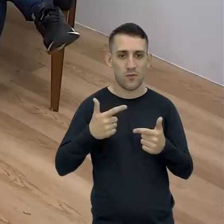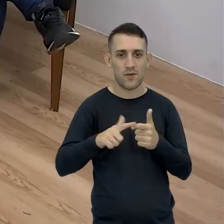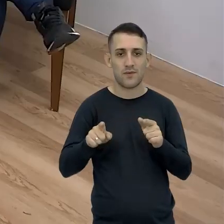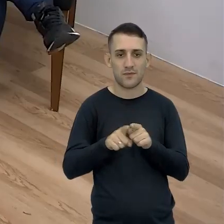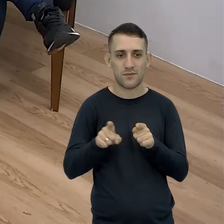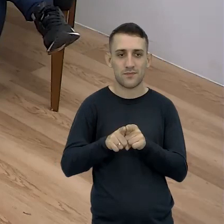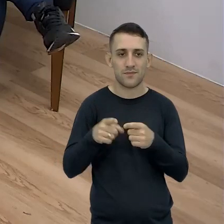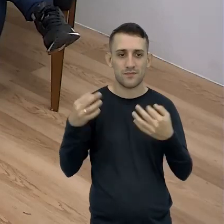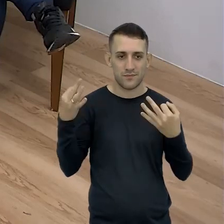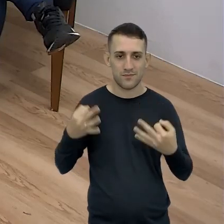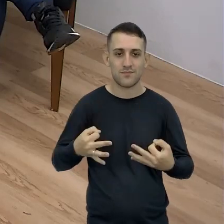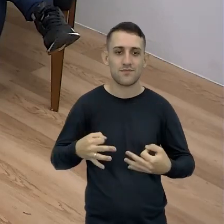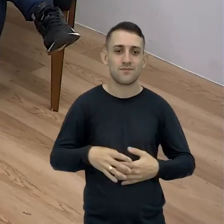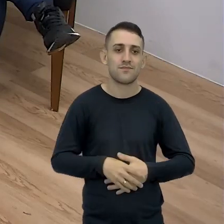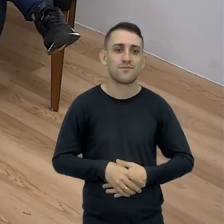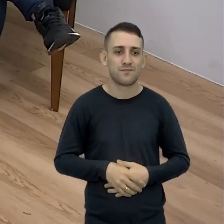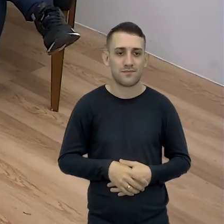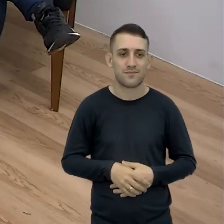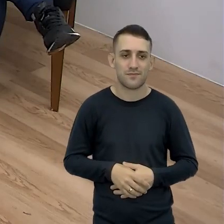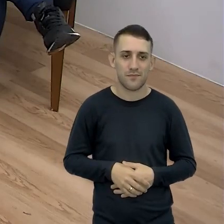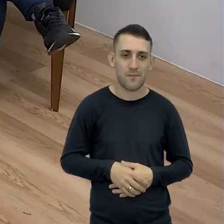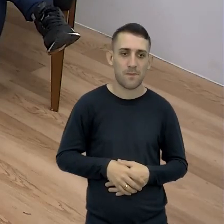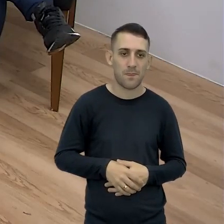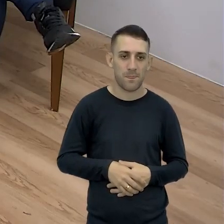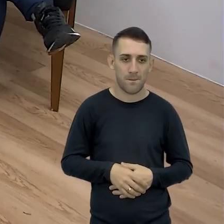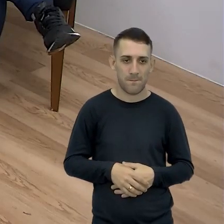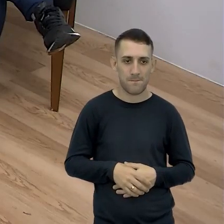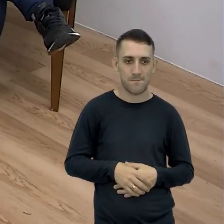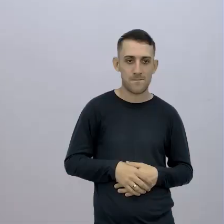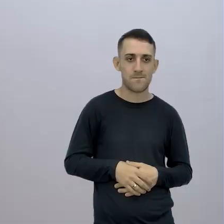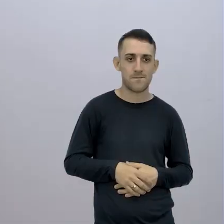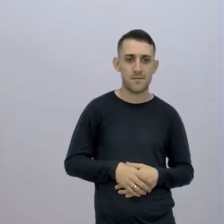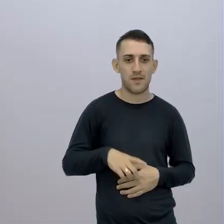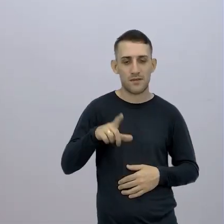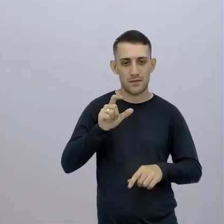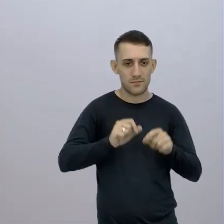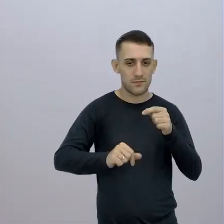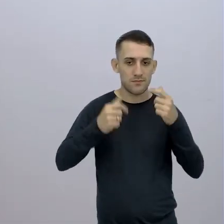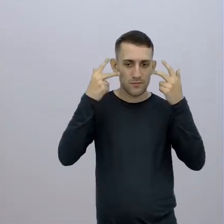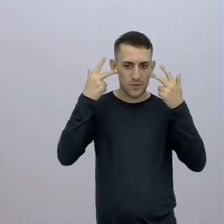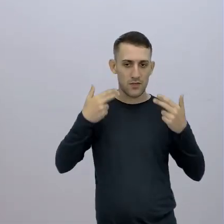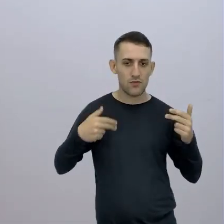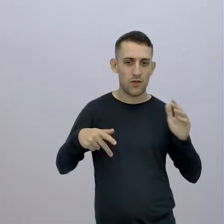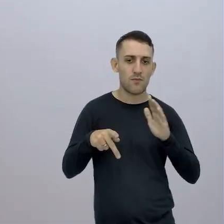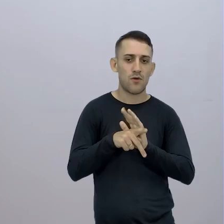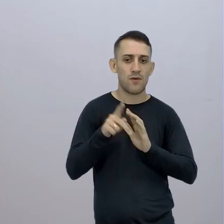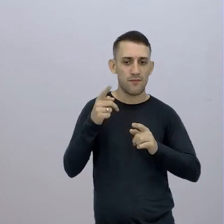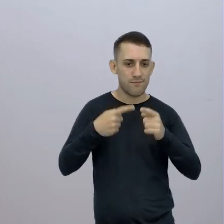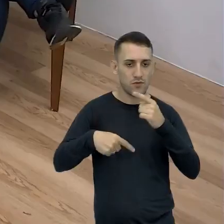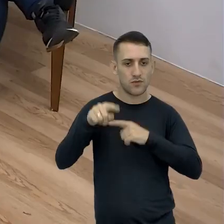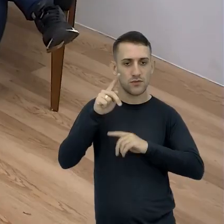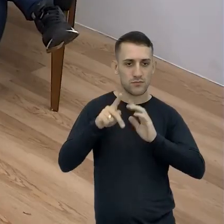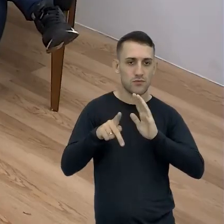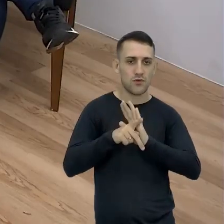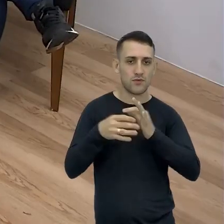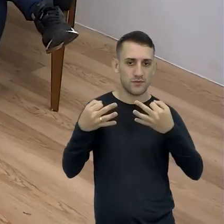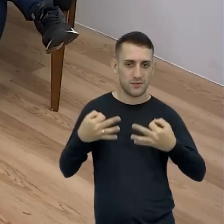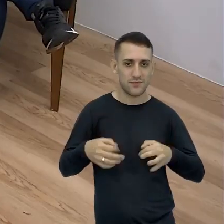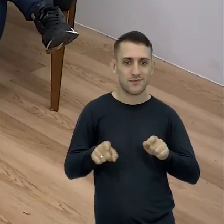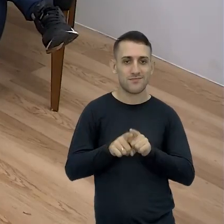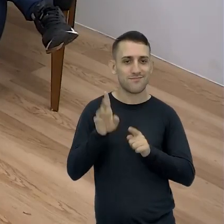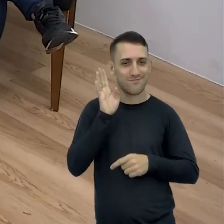Darvin Eu tenho com Darvin É uma seleção ali É seleção natural É evolução darviniana É